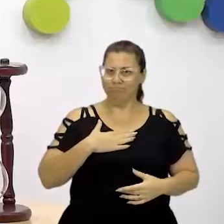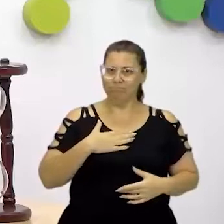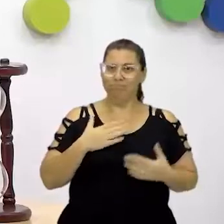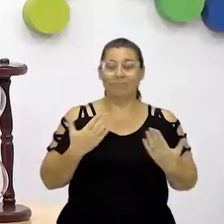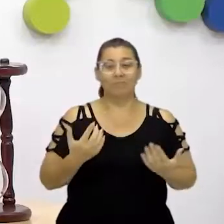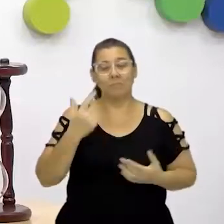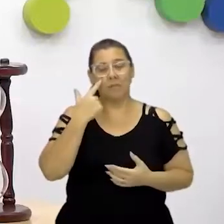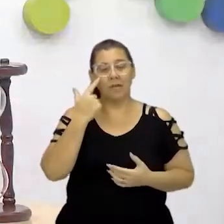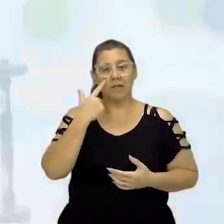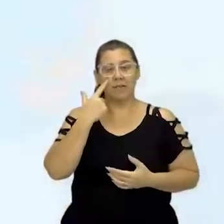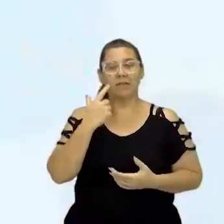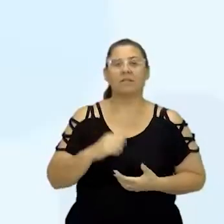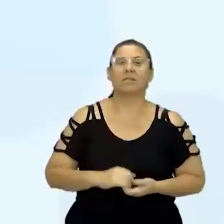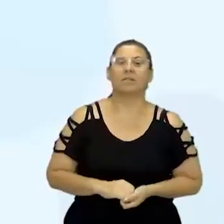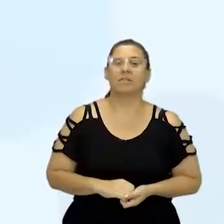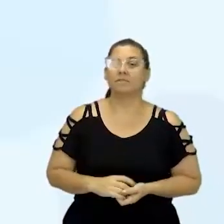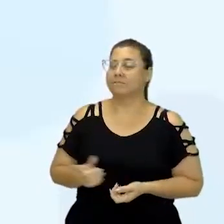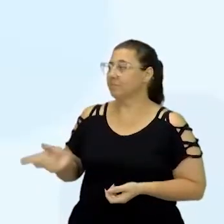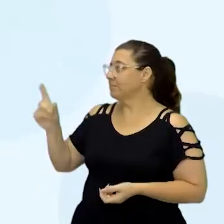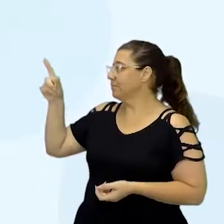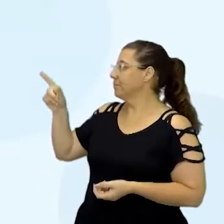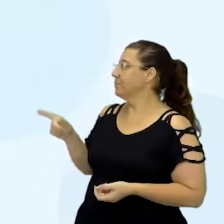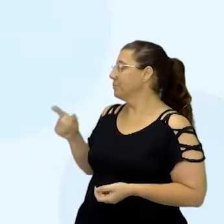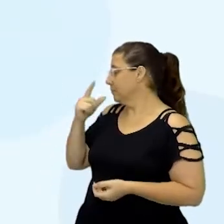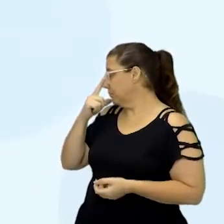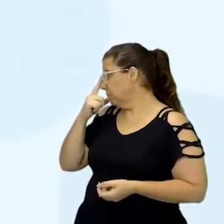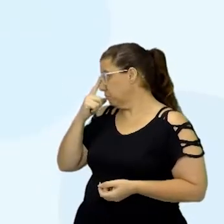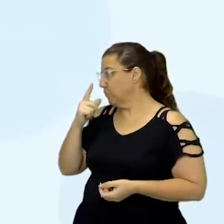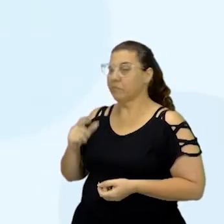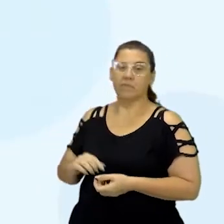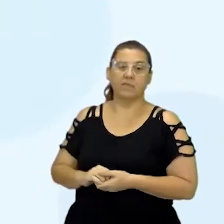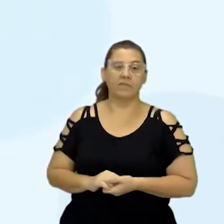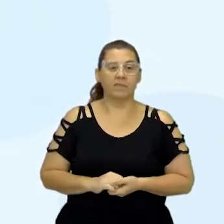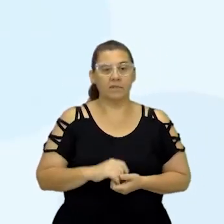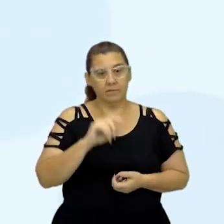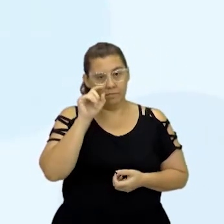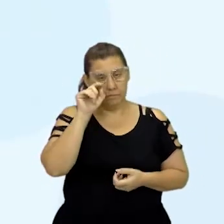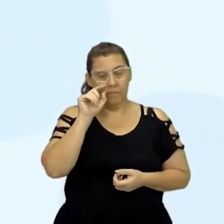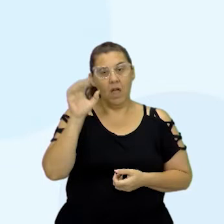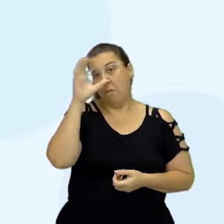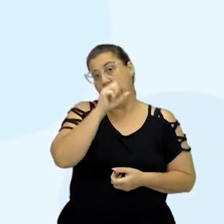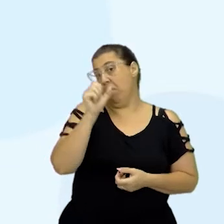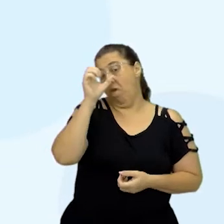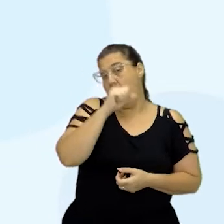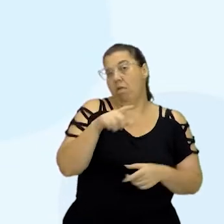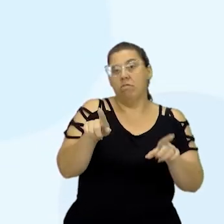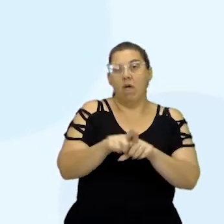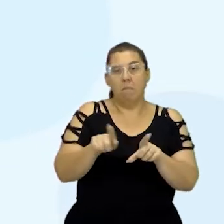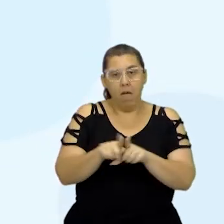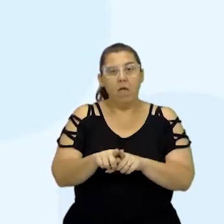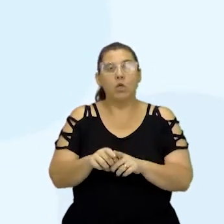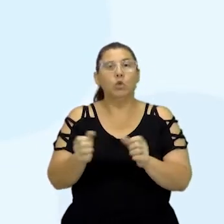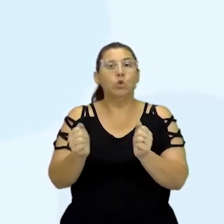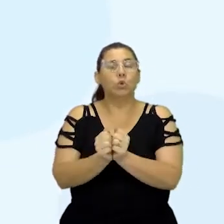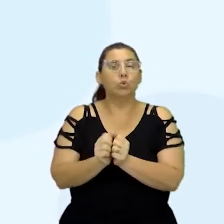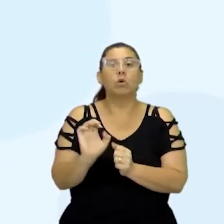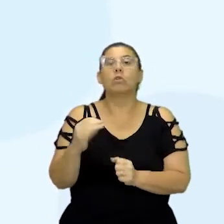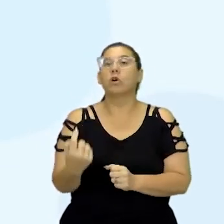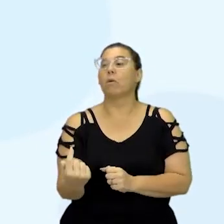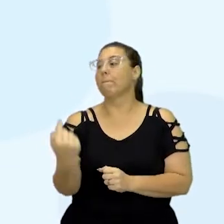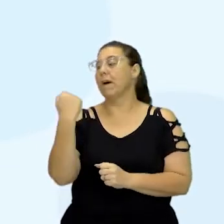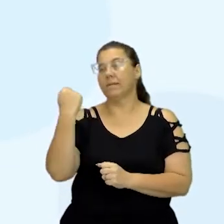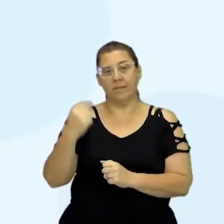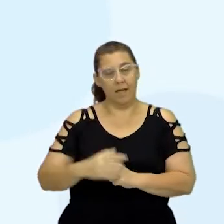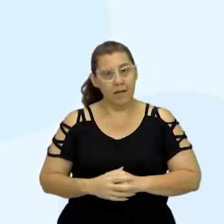Dá uma olhadinha aí na tela, então. Eu trouxe mais algumas respostas possíveis. Para aprender com o passado, embora a gente está vendo que isso não está acontecendo